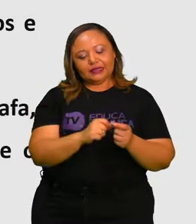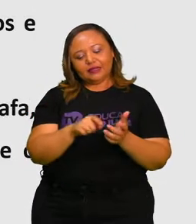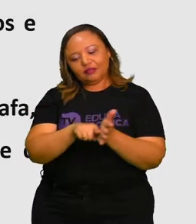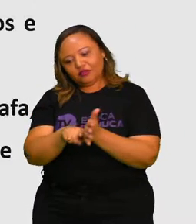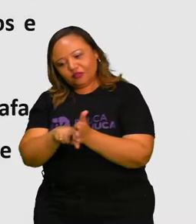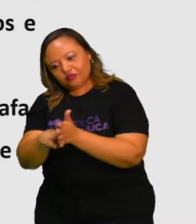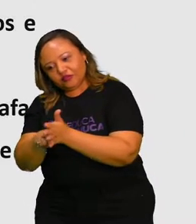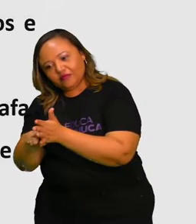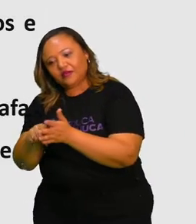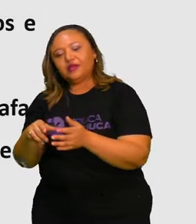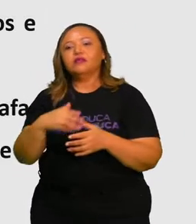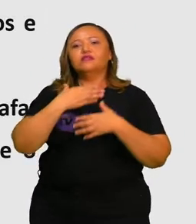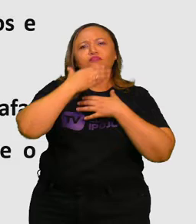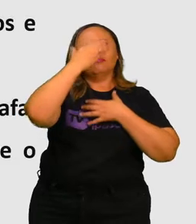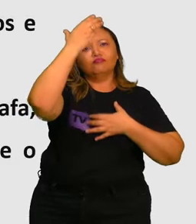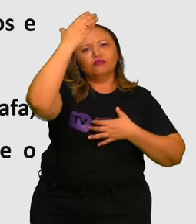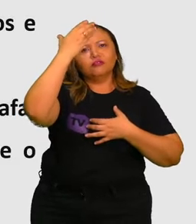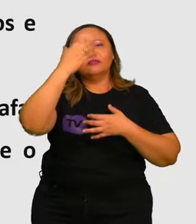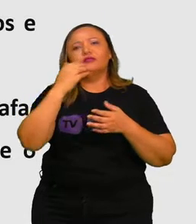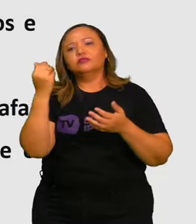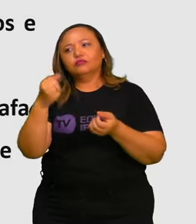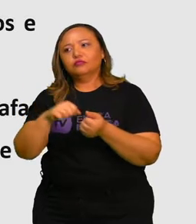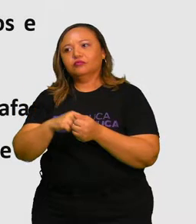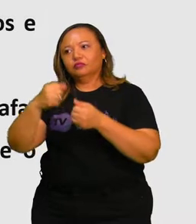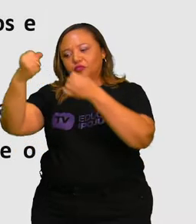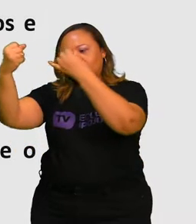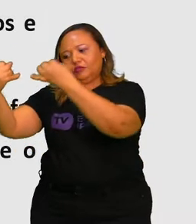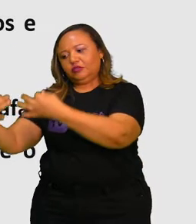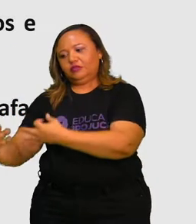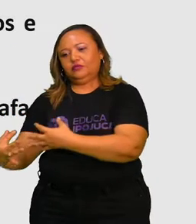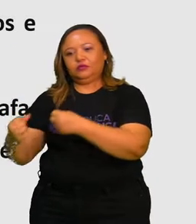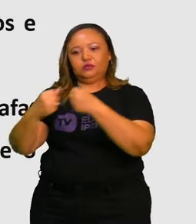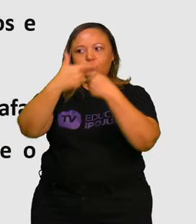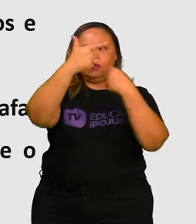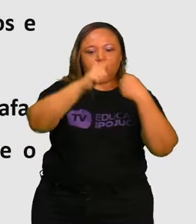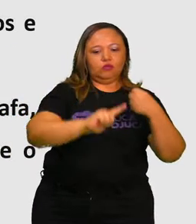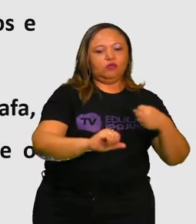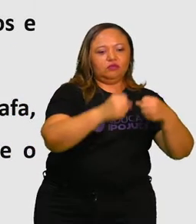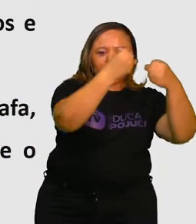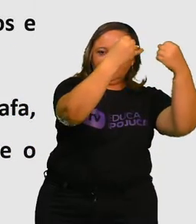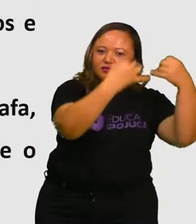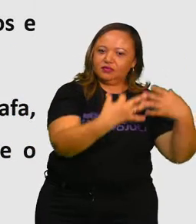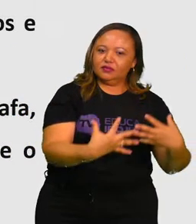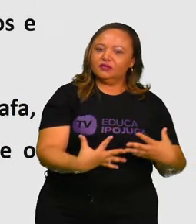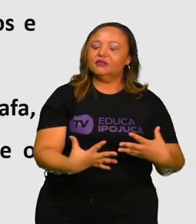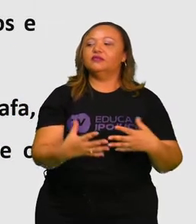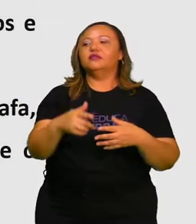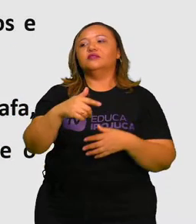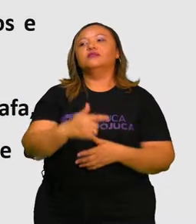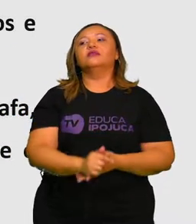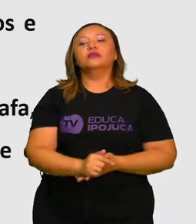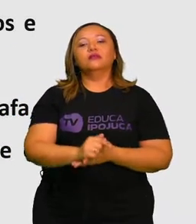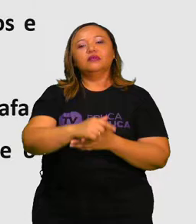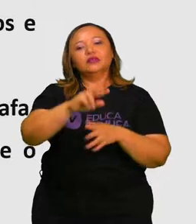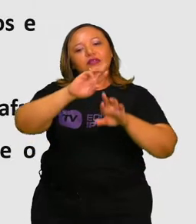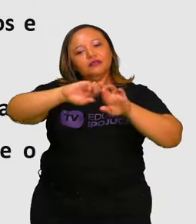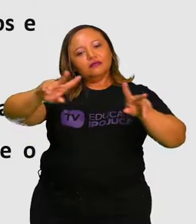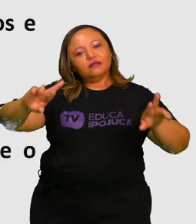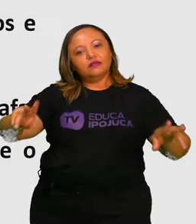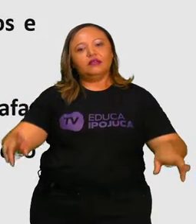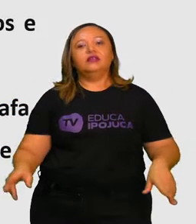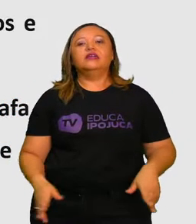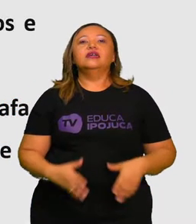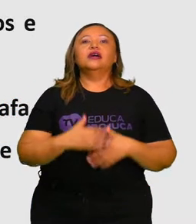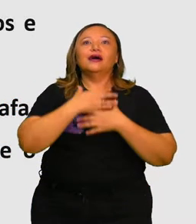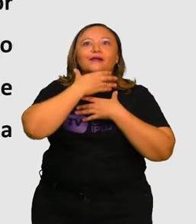sobre o tamanho do pescoço da girafa. Mas hoje em dia, especialistas acreditam que Darwin tinha razão sobre o tamanho